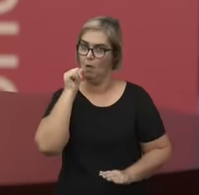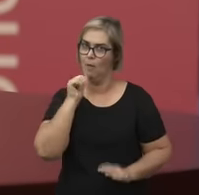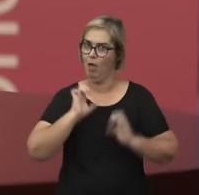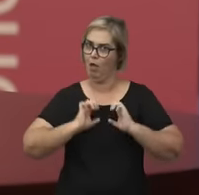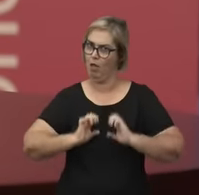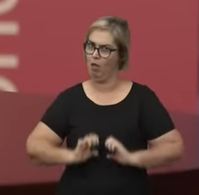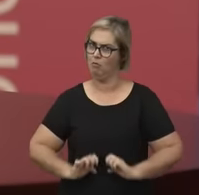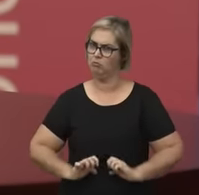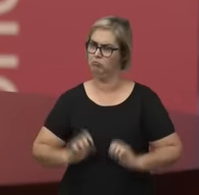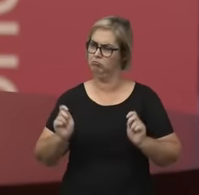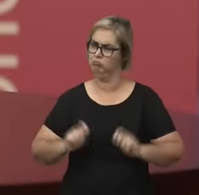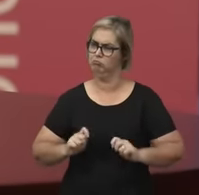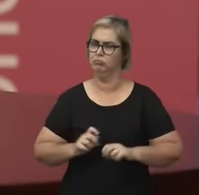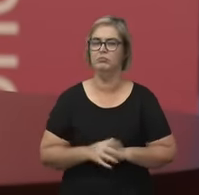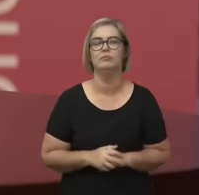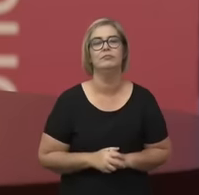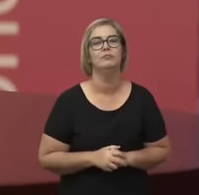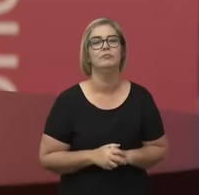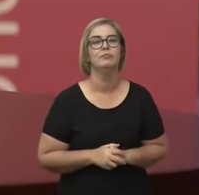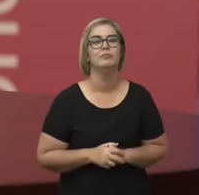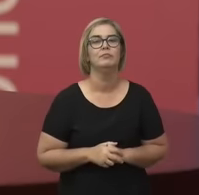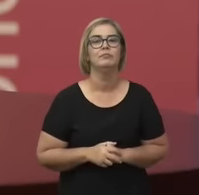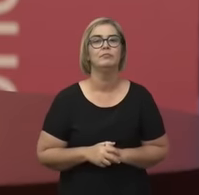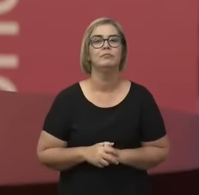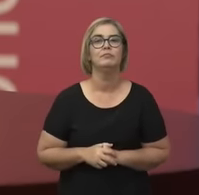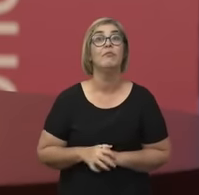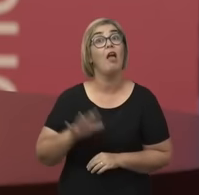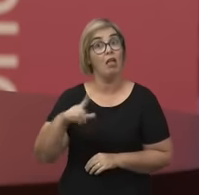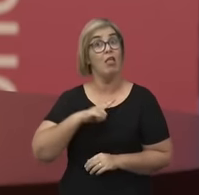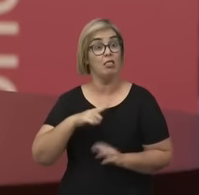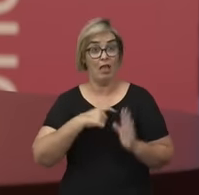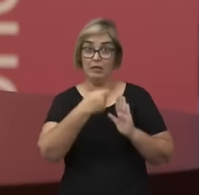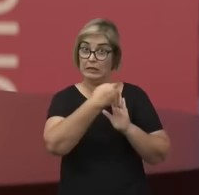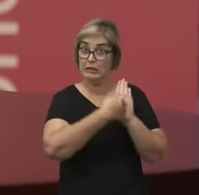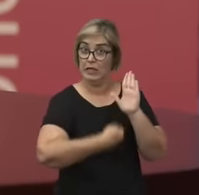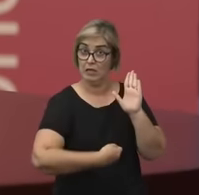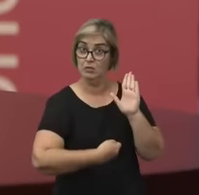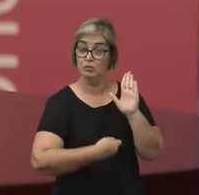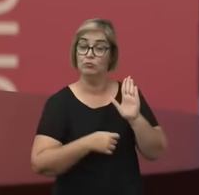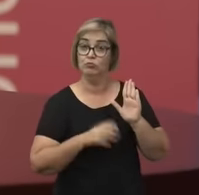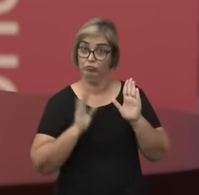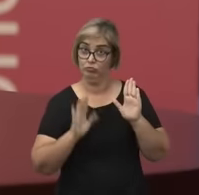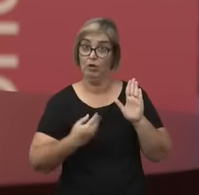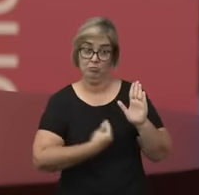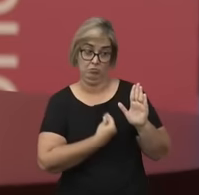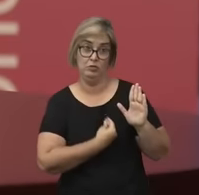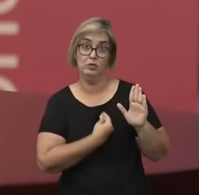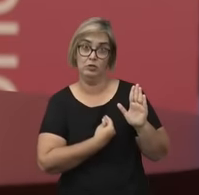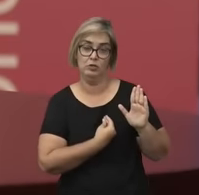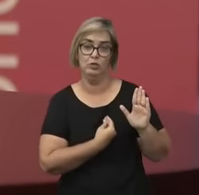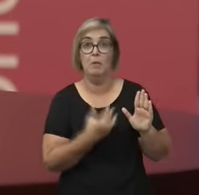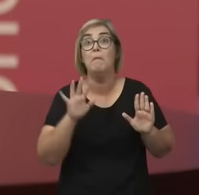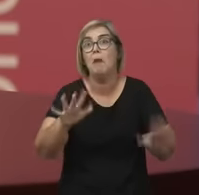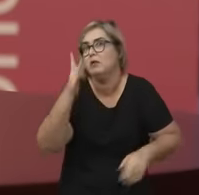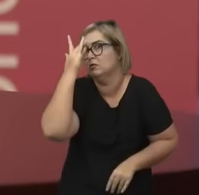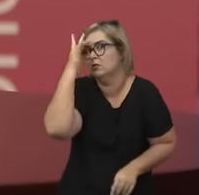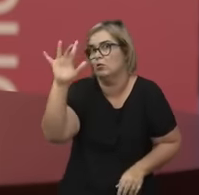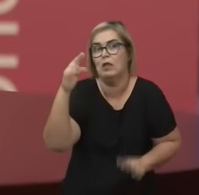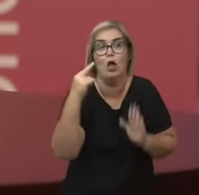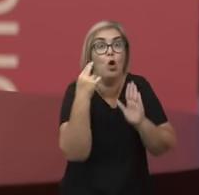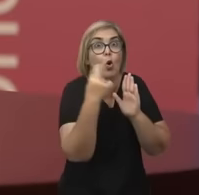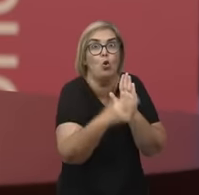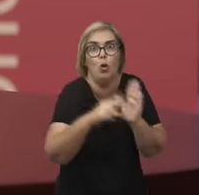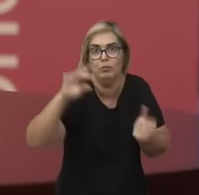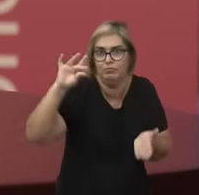E aí, ela tem esse texto, que é de uma autora que a gente não sabe quem é, é uma anônima, mas ela usa o